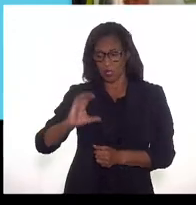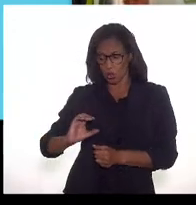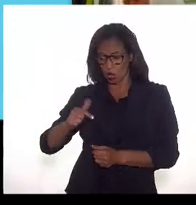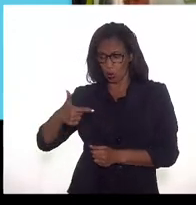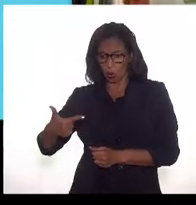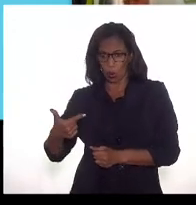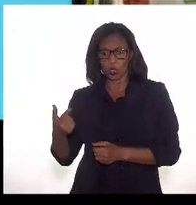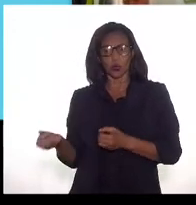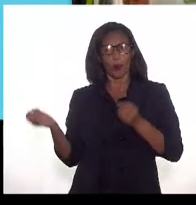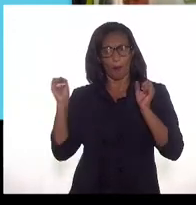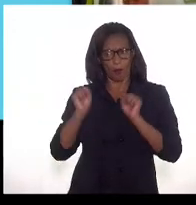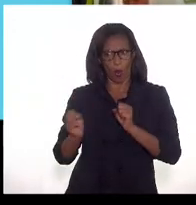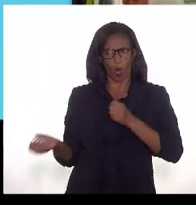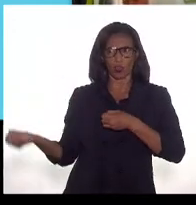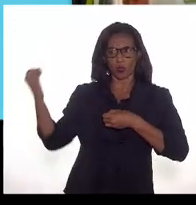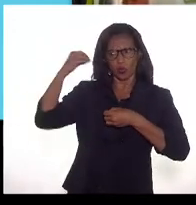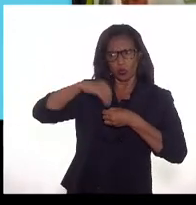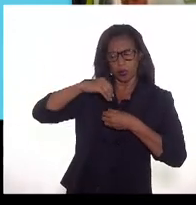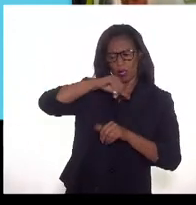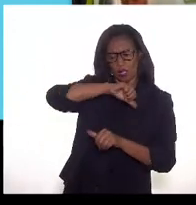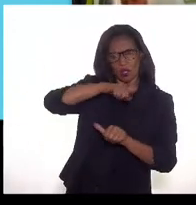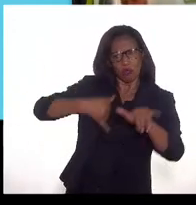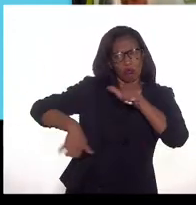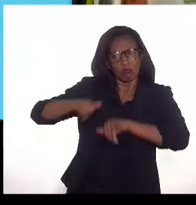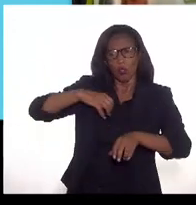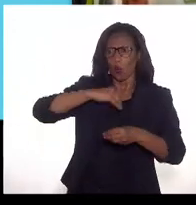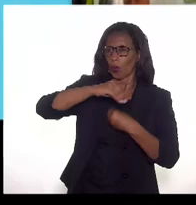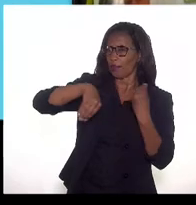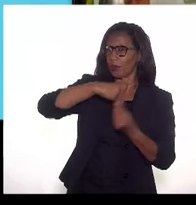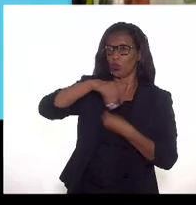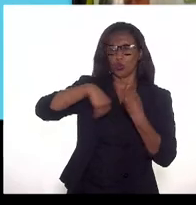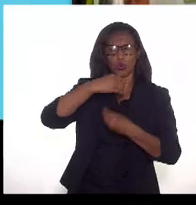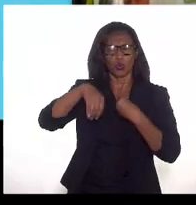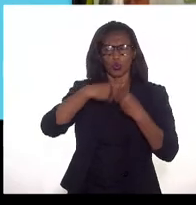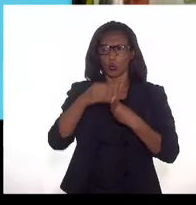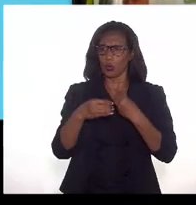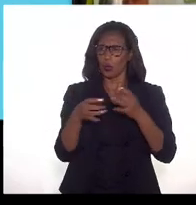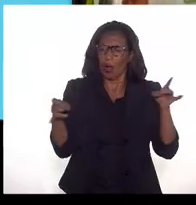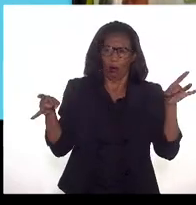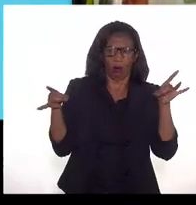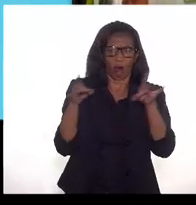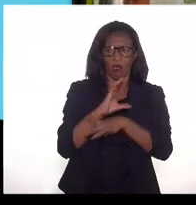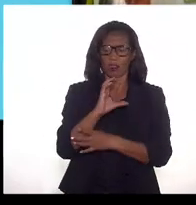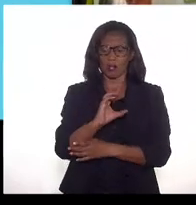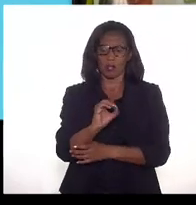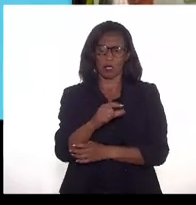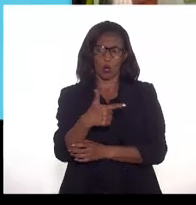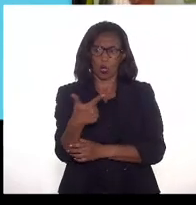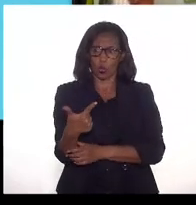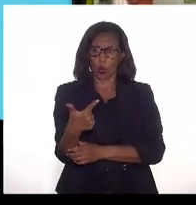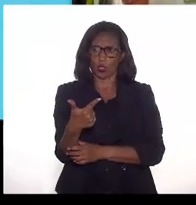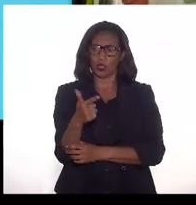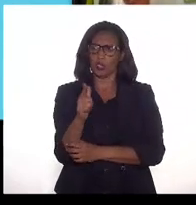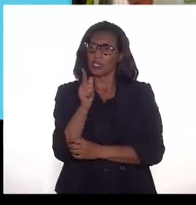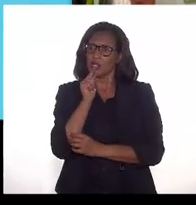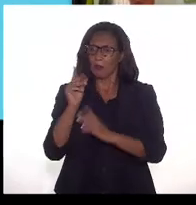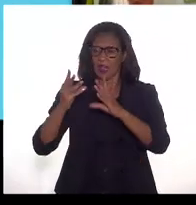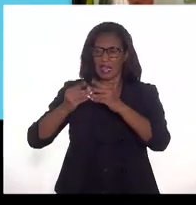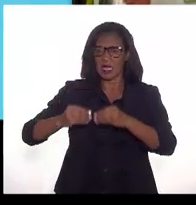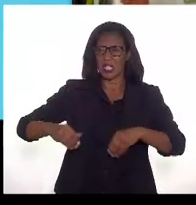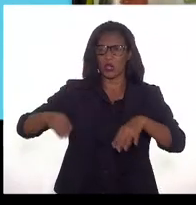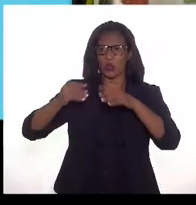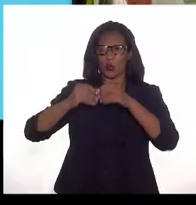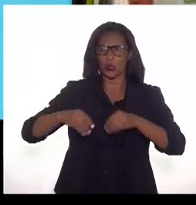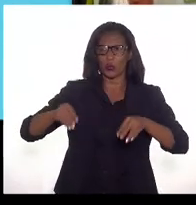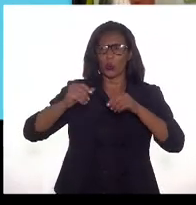ser reinjetado em qualquer mistura, inclusive completamente em CO2 líquido, até onde eu me lembro